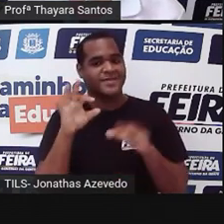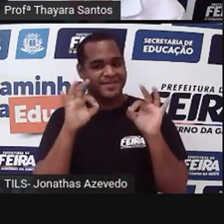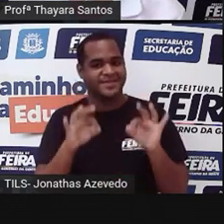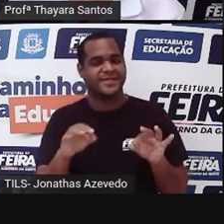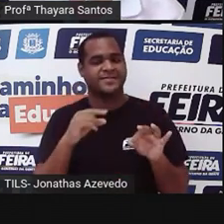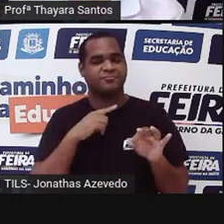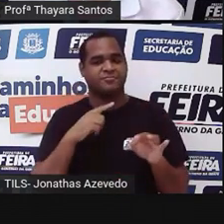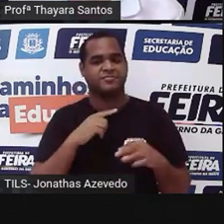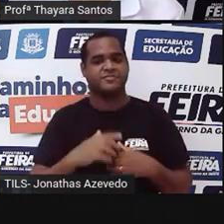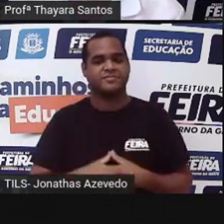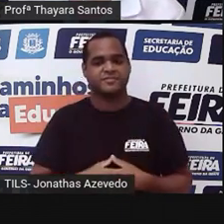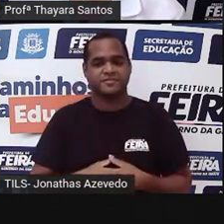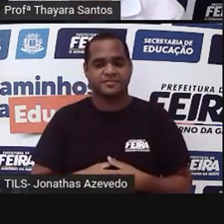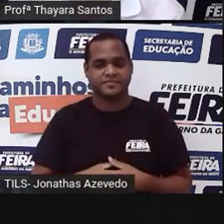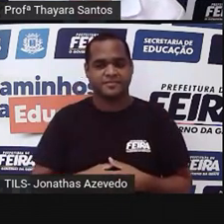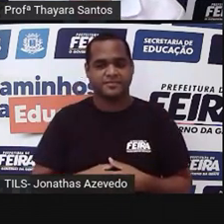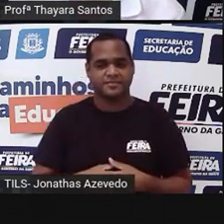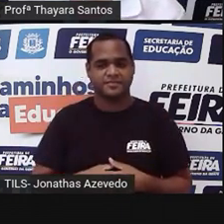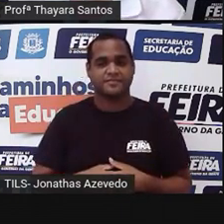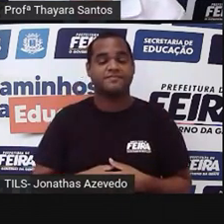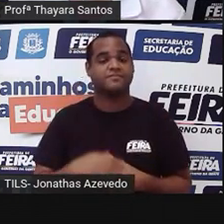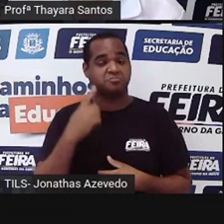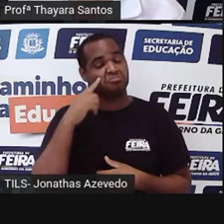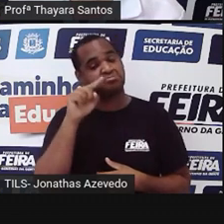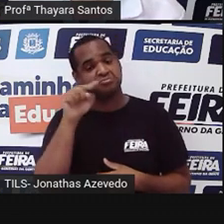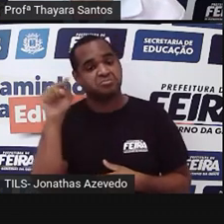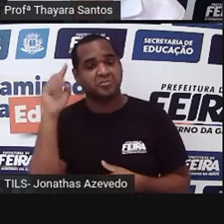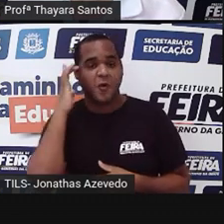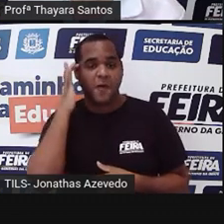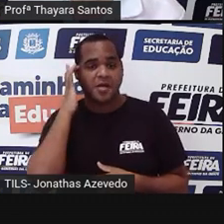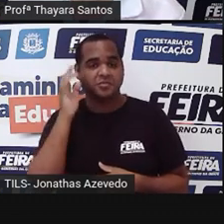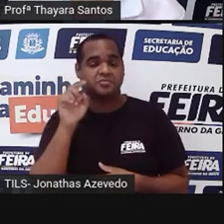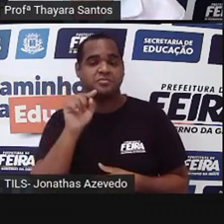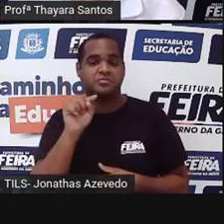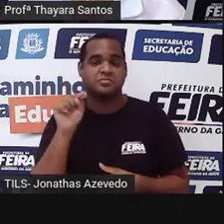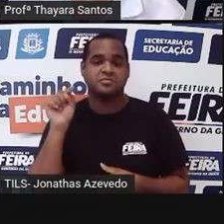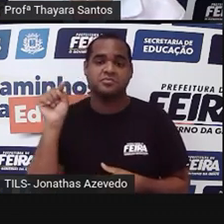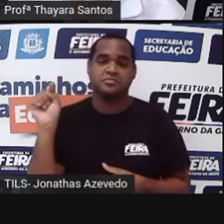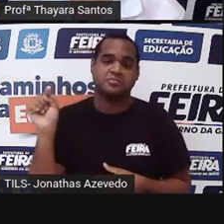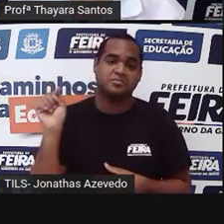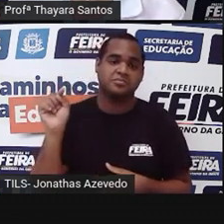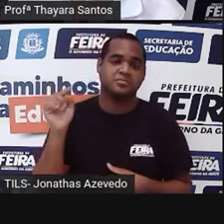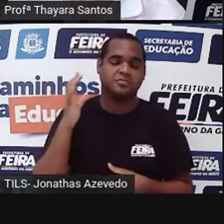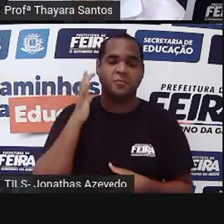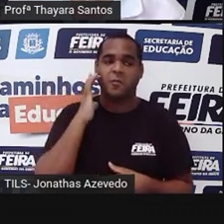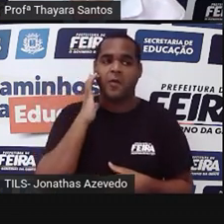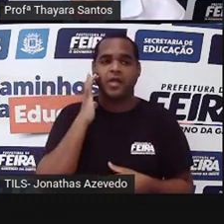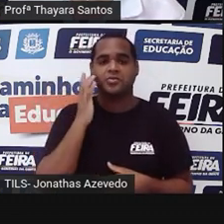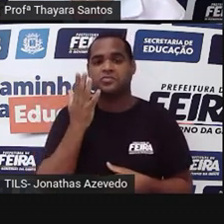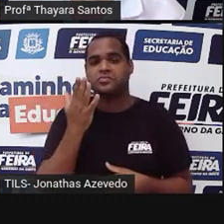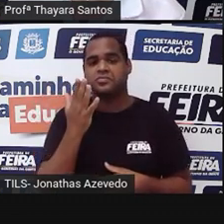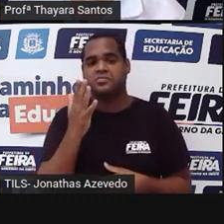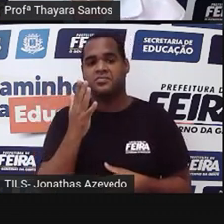Eu vou colocar aqui aleatoriamente. Eu acho que esse daqui é aqui, eu acho que isso é aqui.